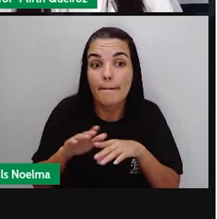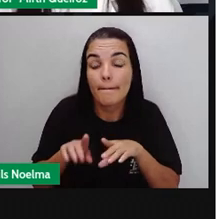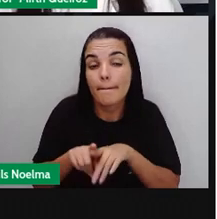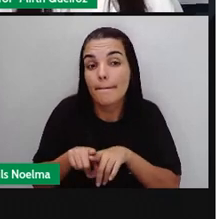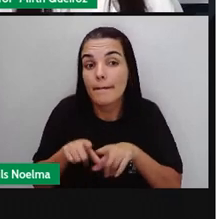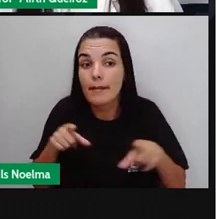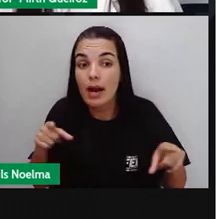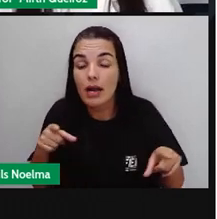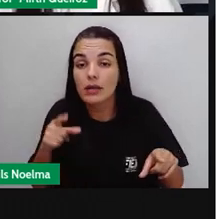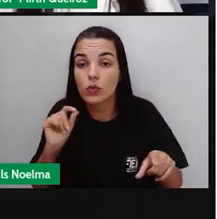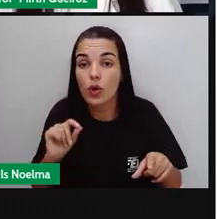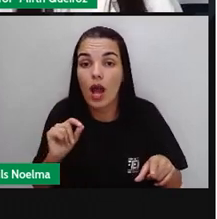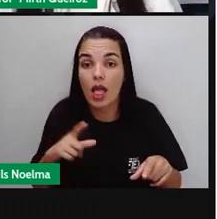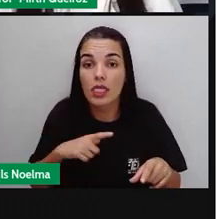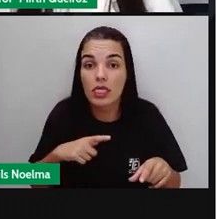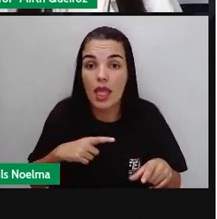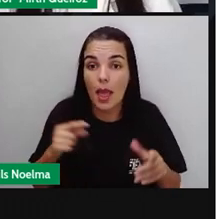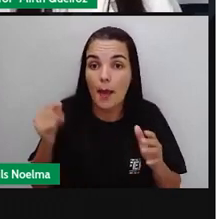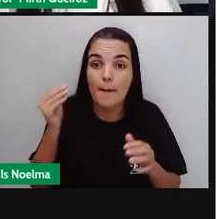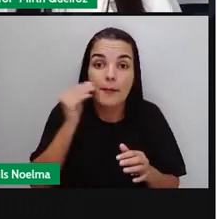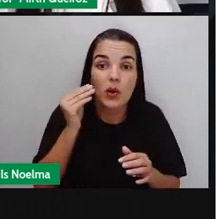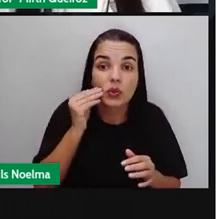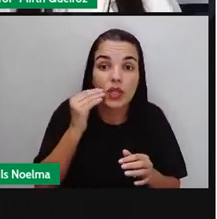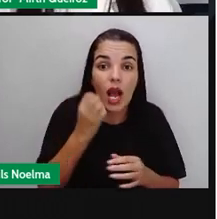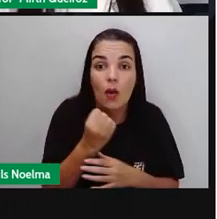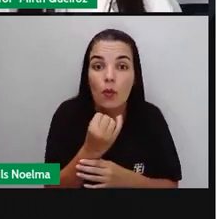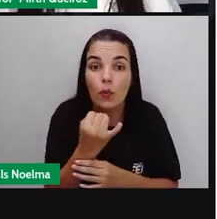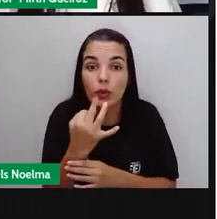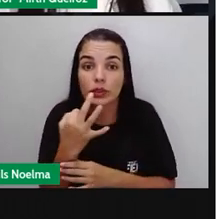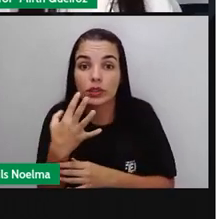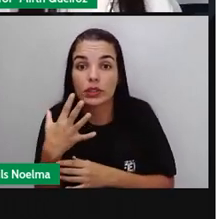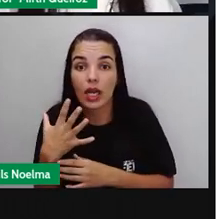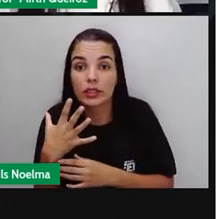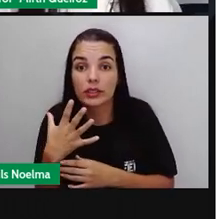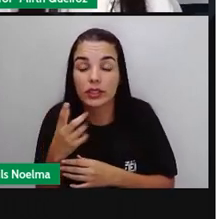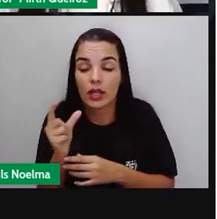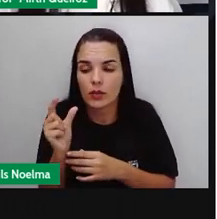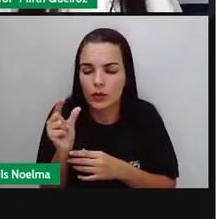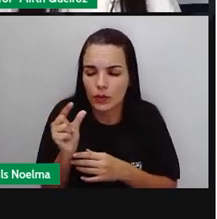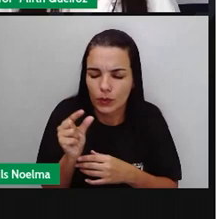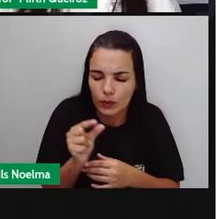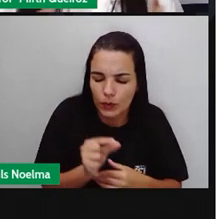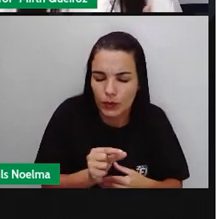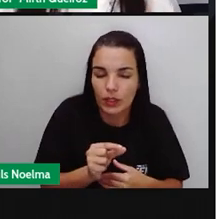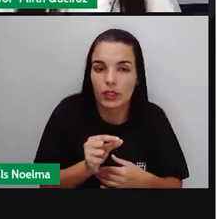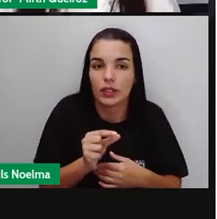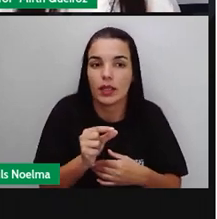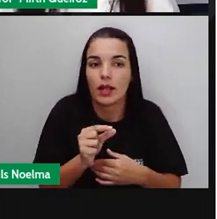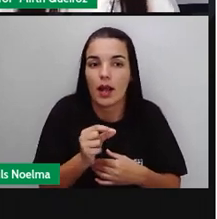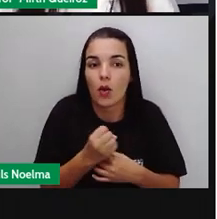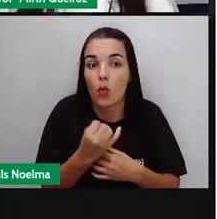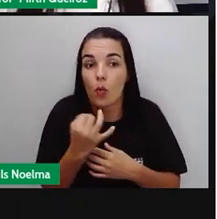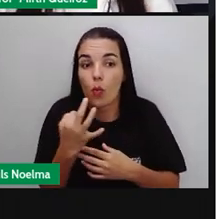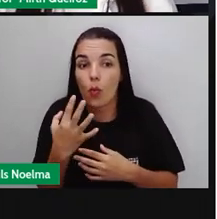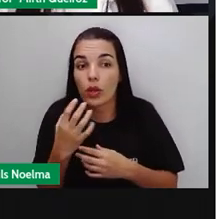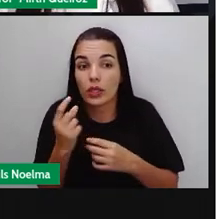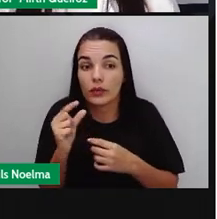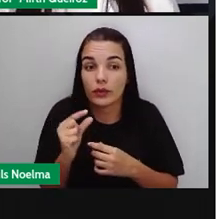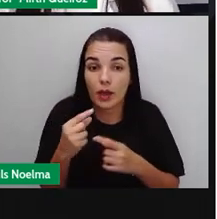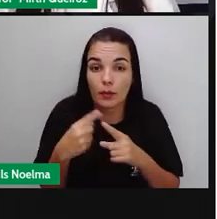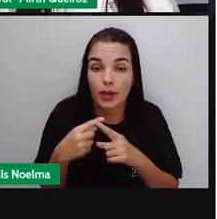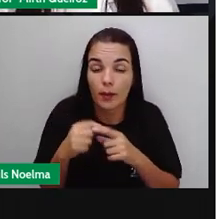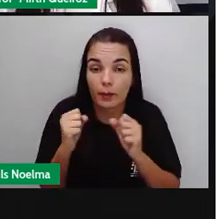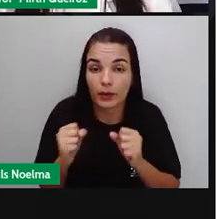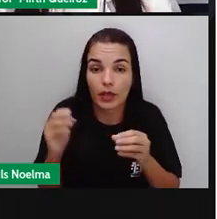Portanto, aí, ela vai apontar a quantidade de vezes que uma área deve ser reduzida. Para poder caber aí nesse local aí